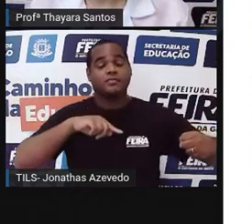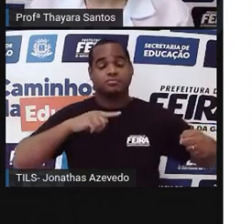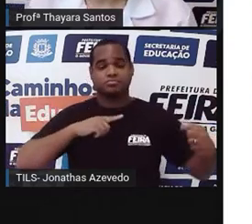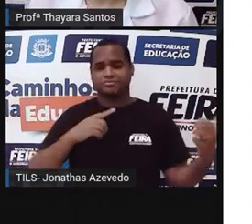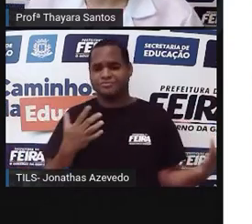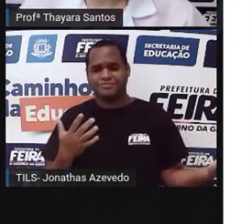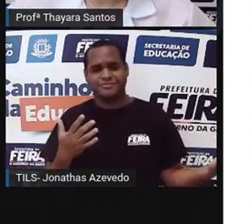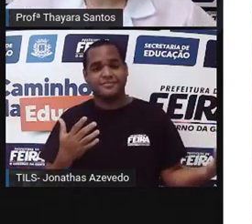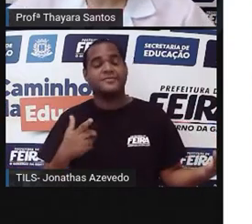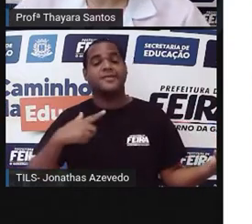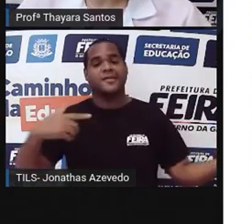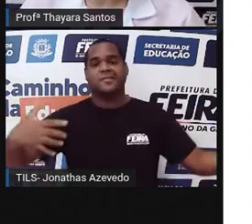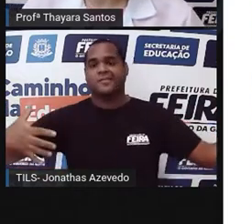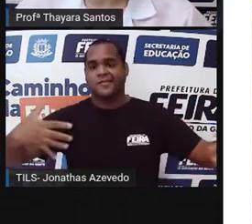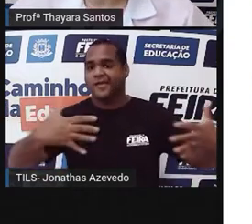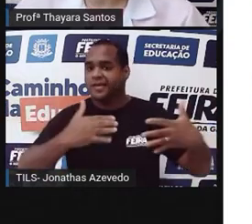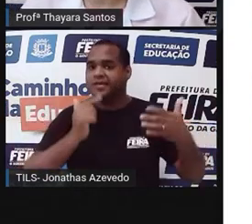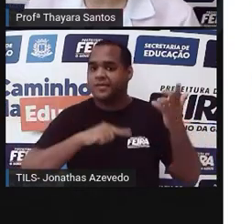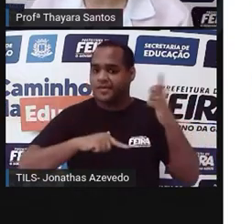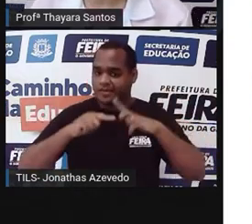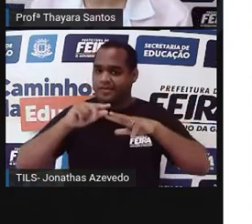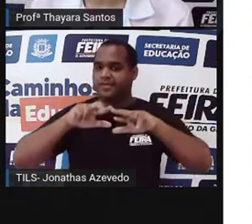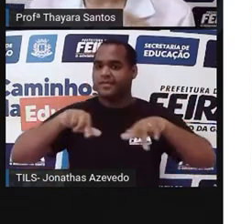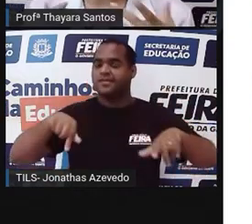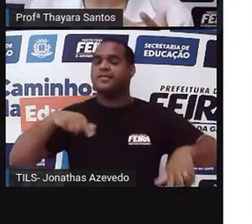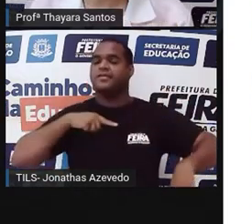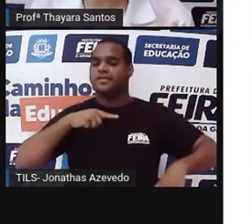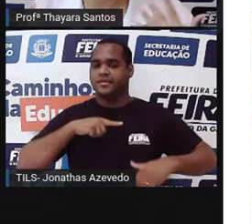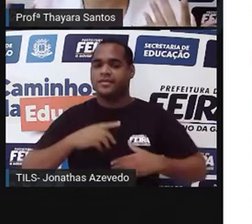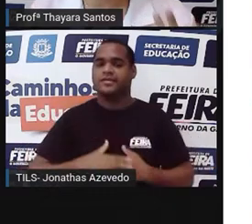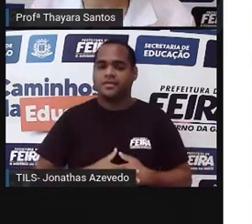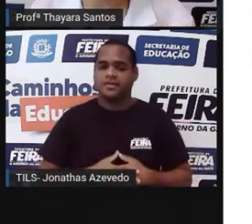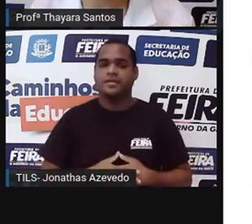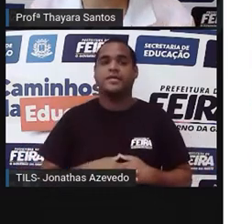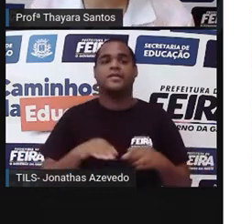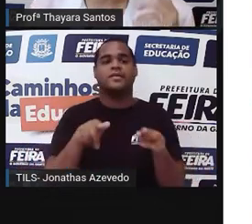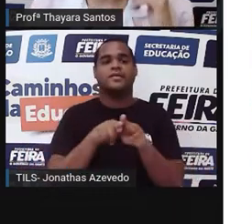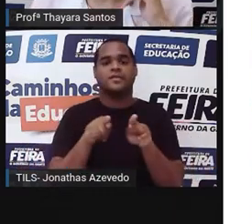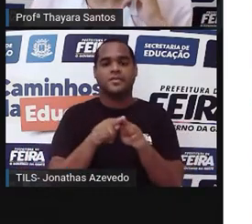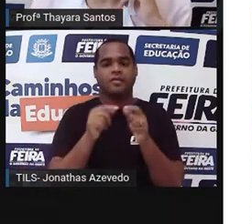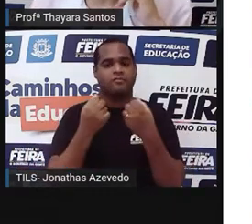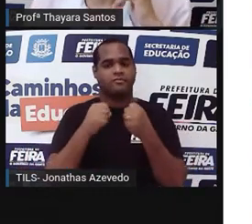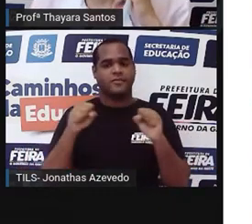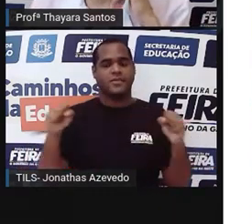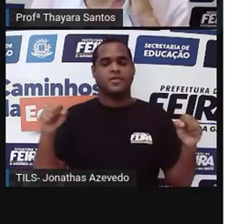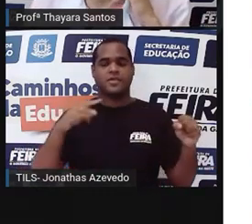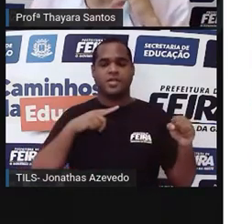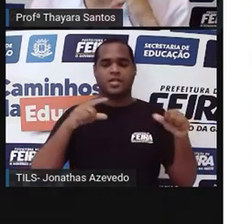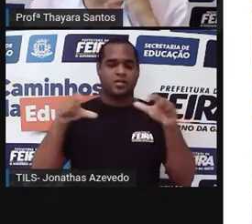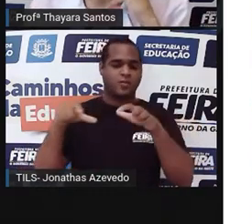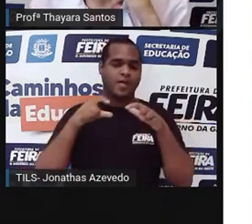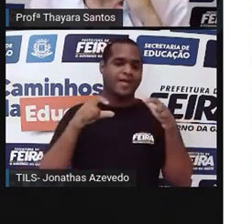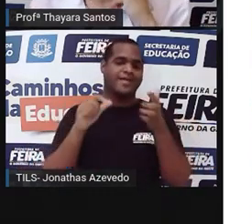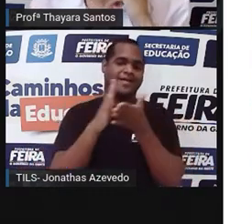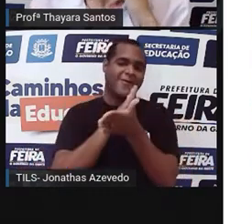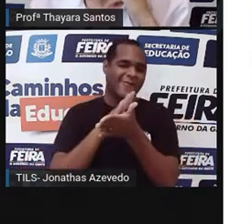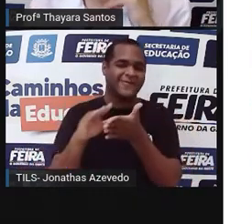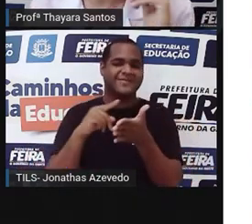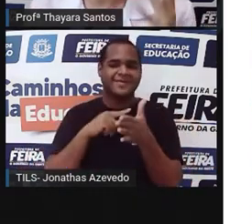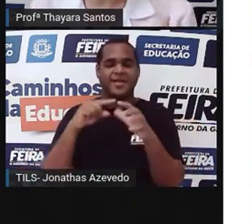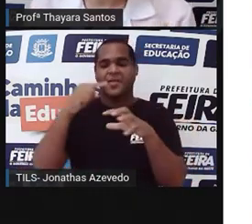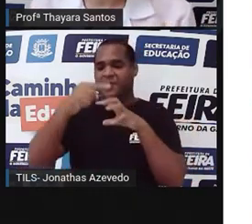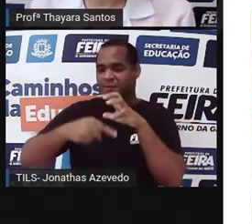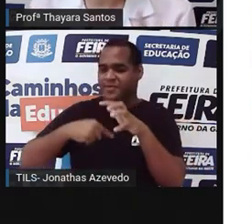o círculo dela, a circunferência dela. E por elas serem tão grandes assim, tem alguns lugares do mundo que